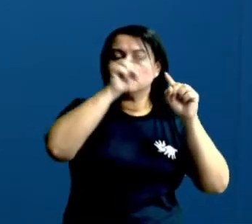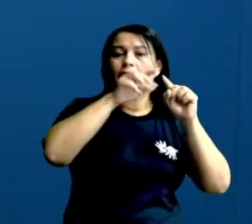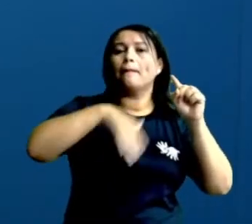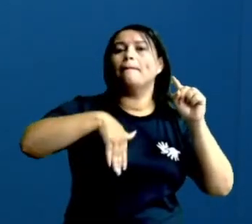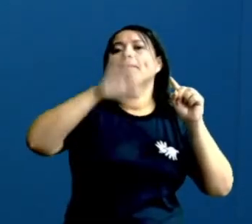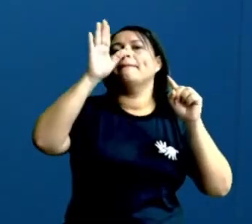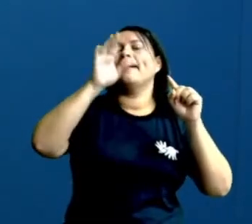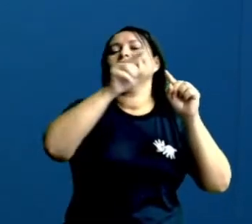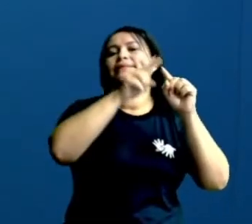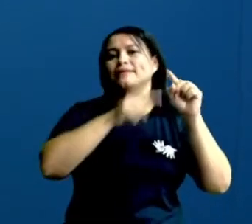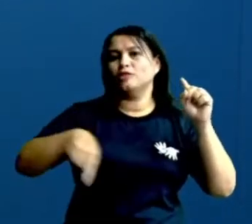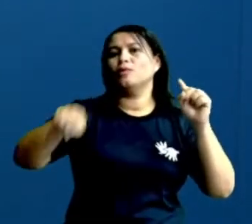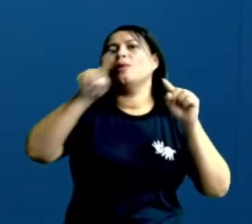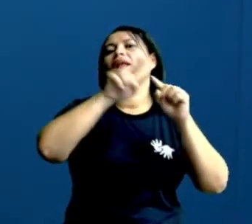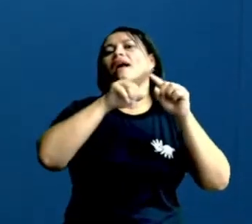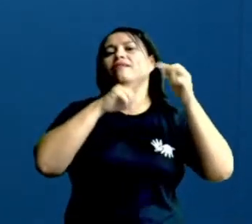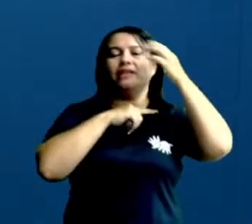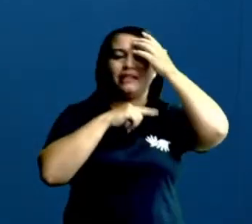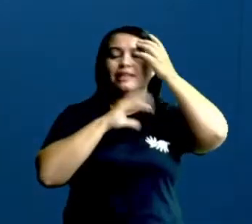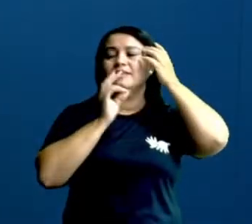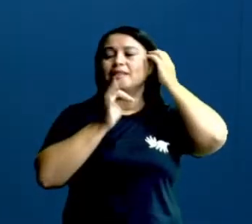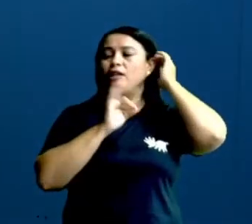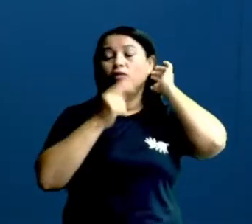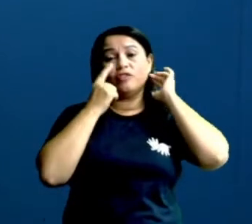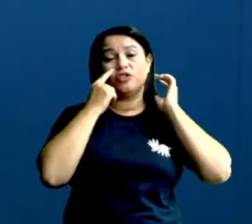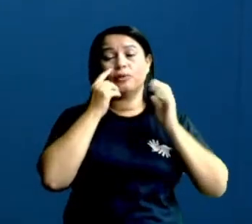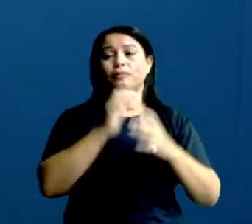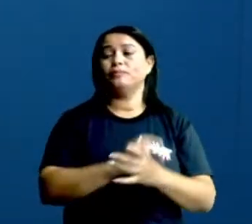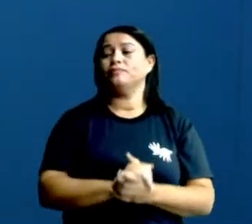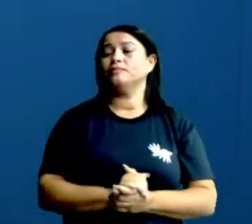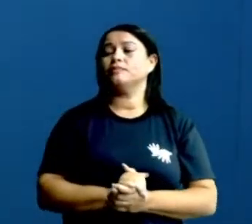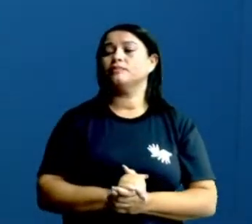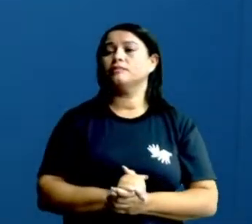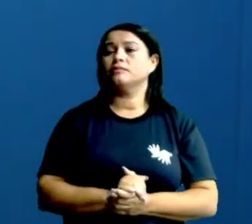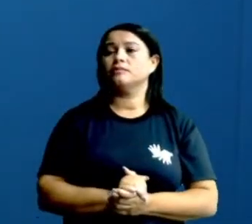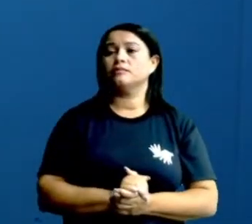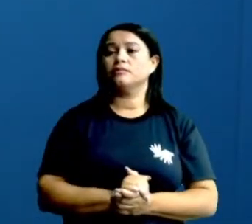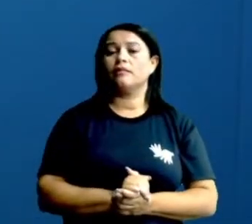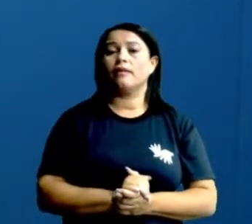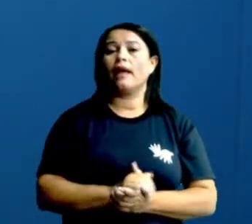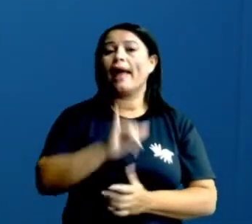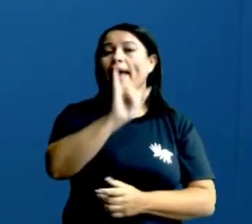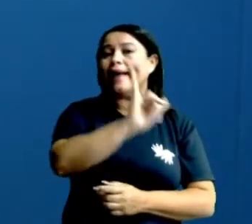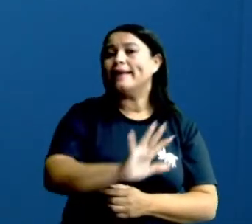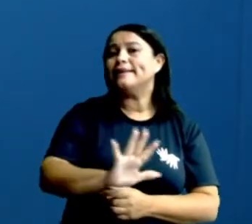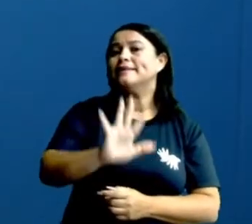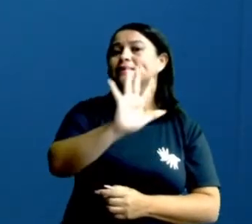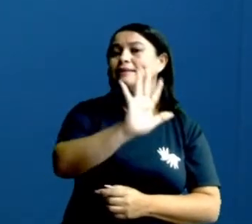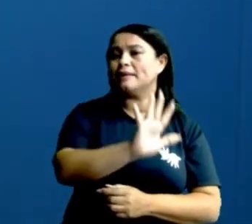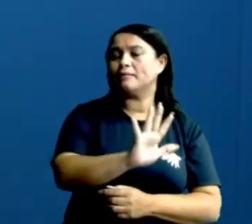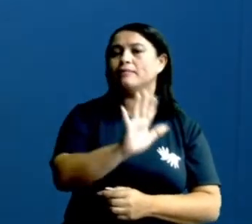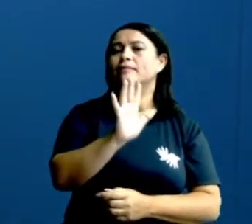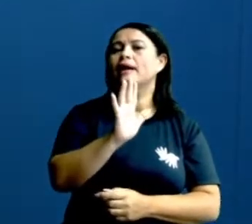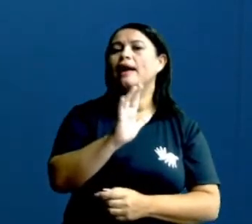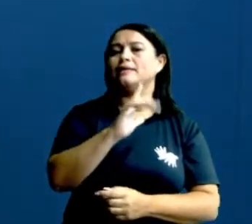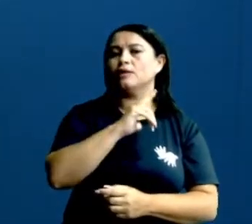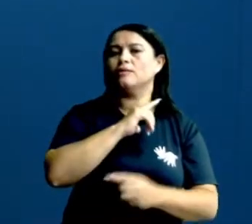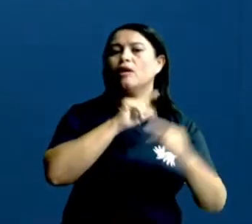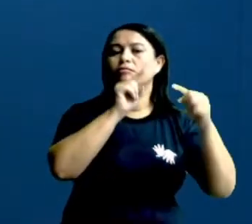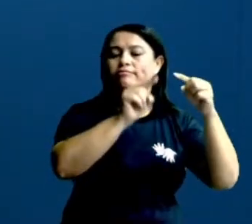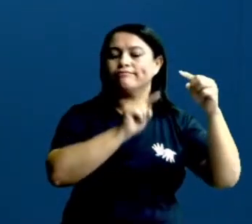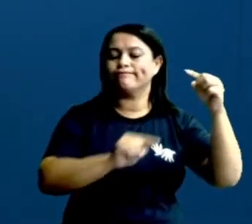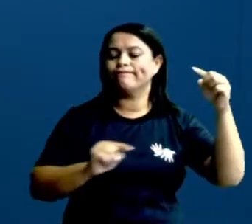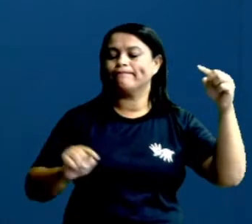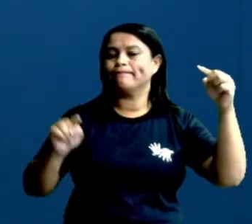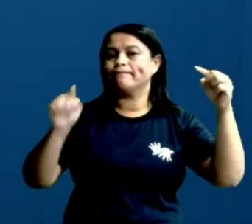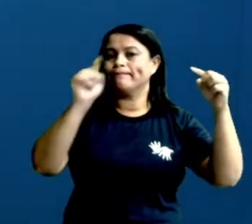ela vai tendo. Não é verdade? Vê. Então, ok. Essa é minha figura geométrica que eu consegui montar um círculo com ela?